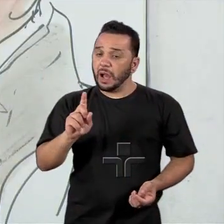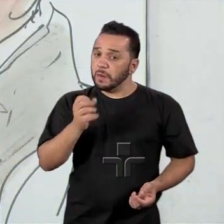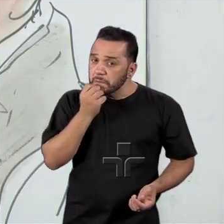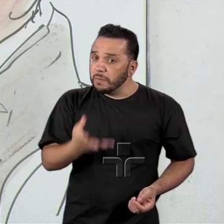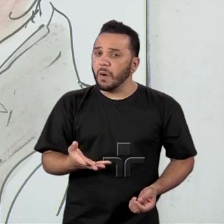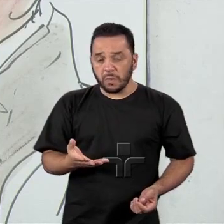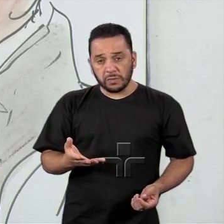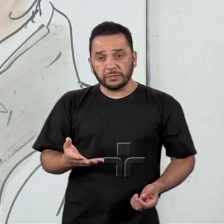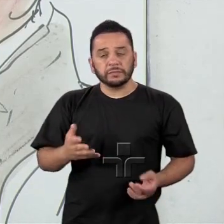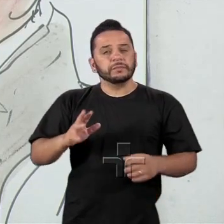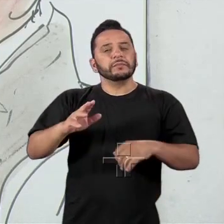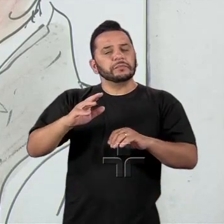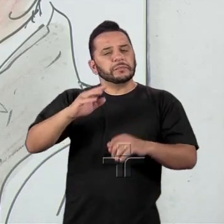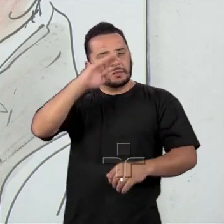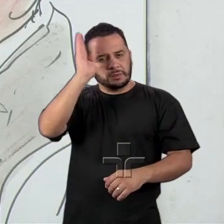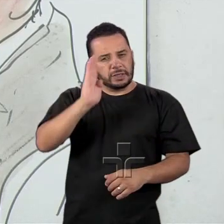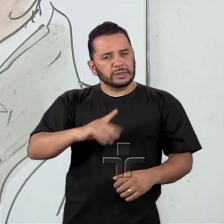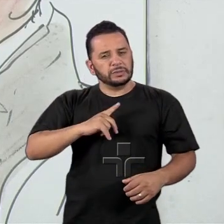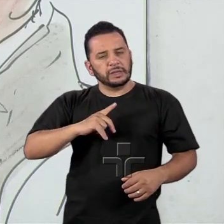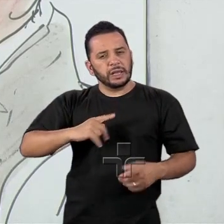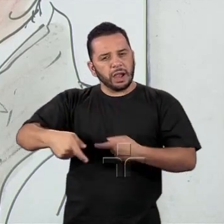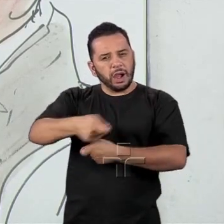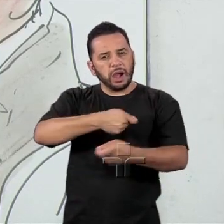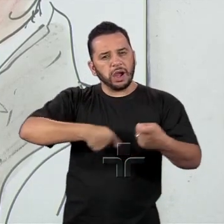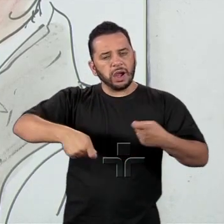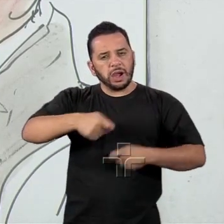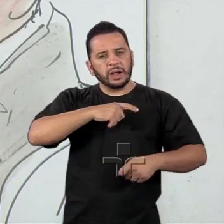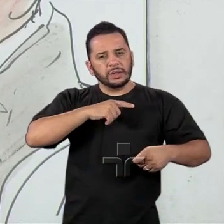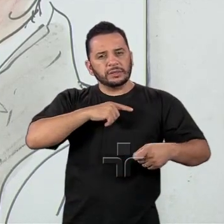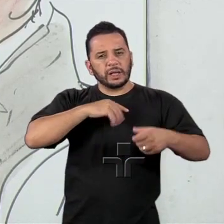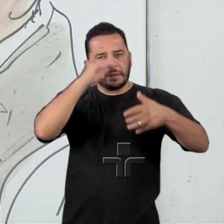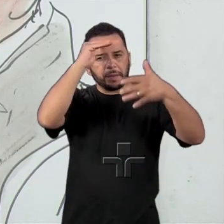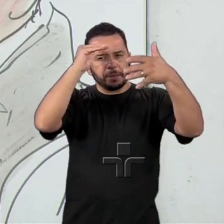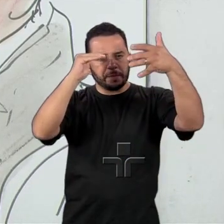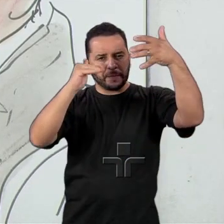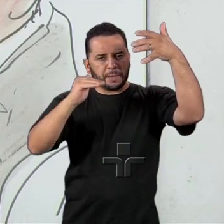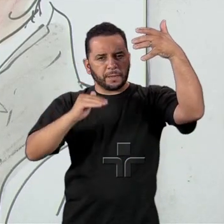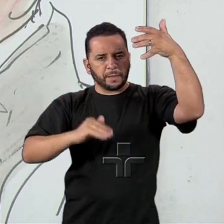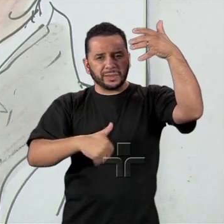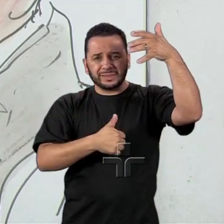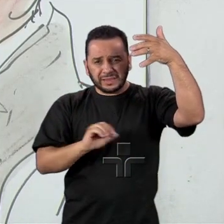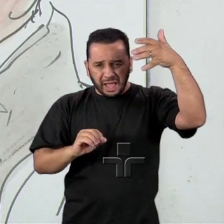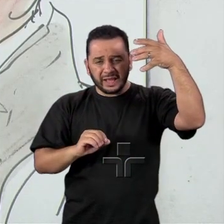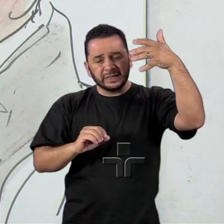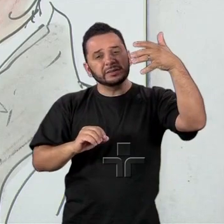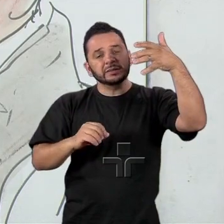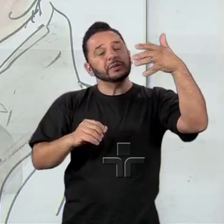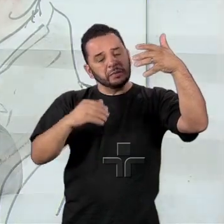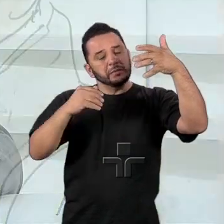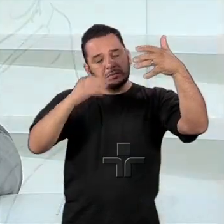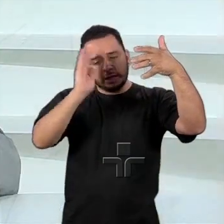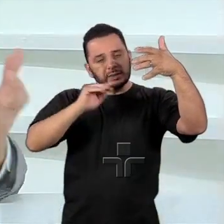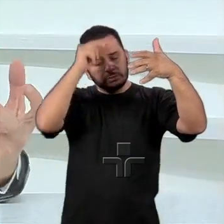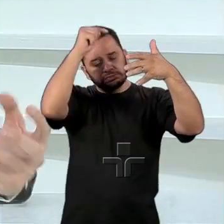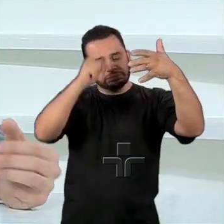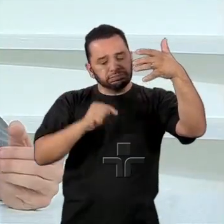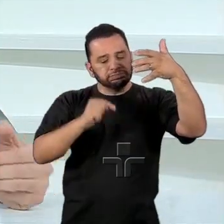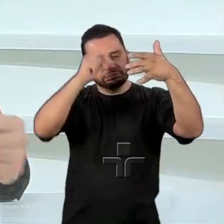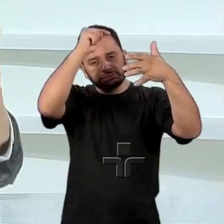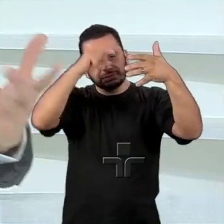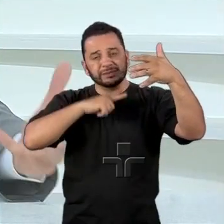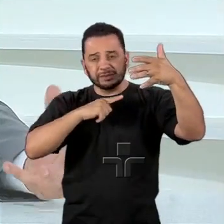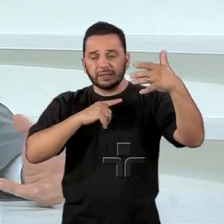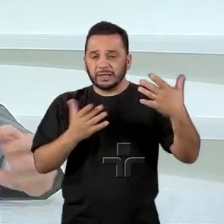Brasil é uma das dez maiores economias do mundo, é um país de dimensões continentais, precisa participar do mundo. Então, talvez